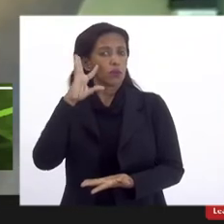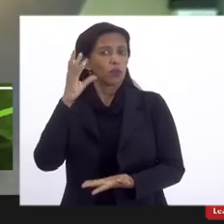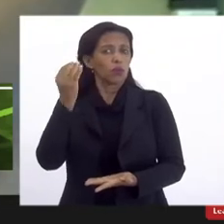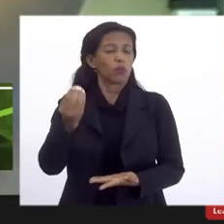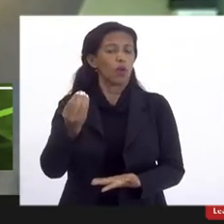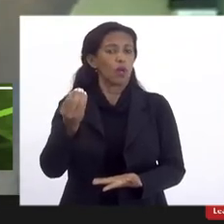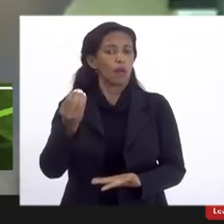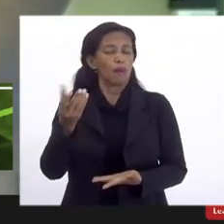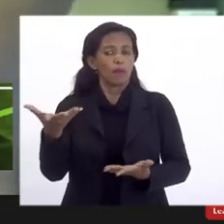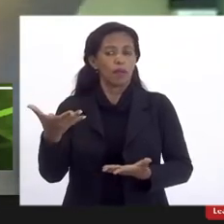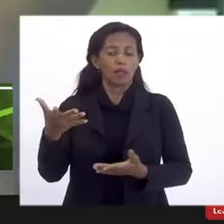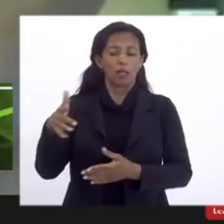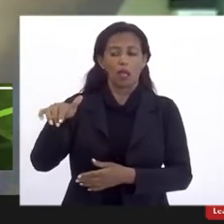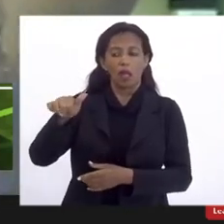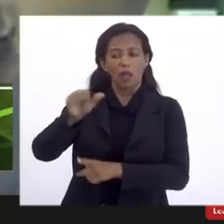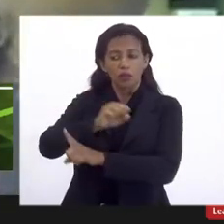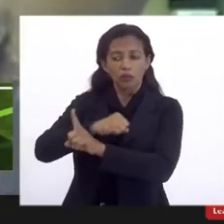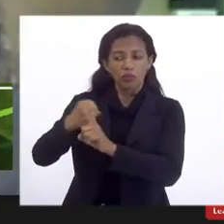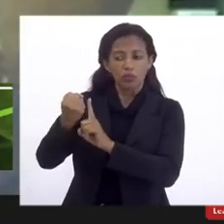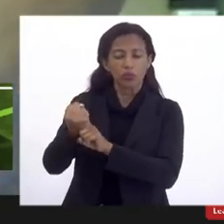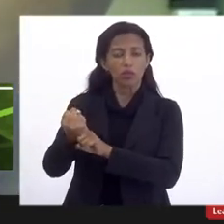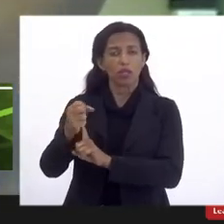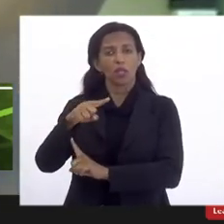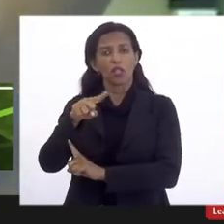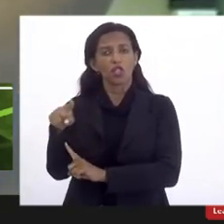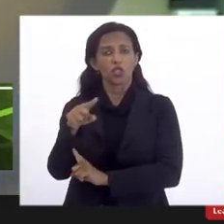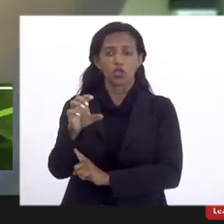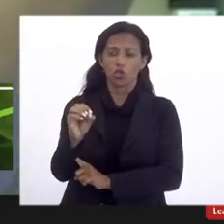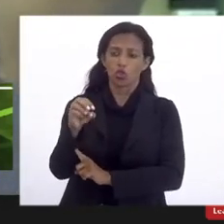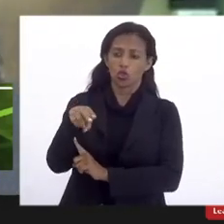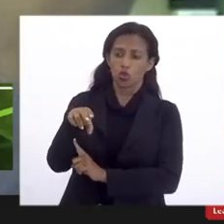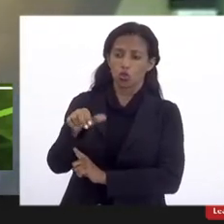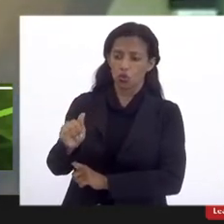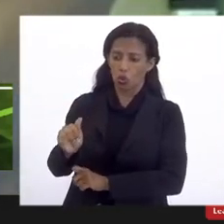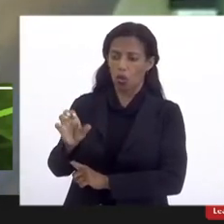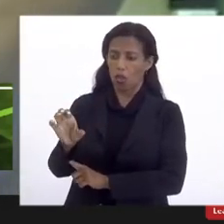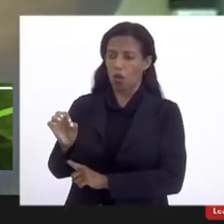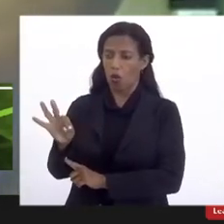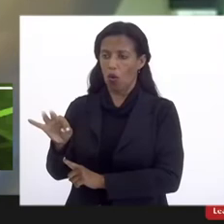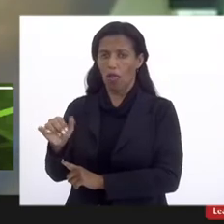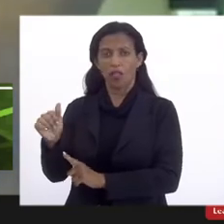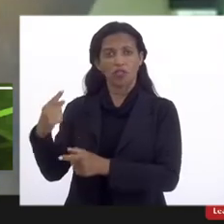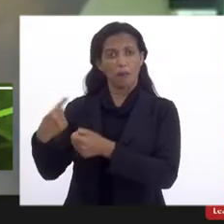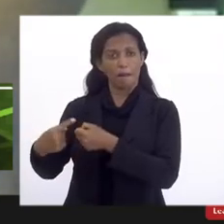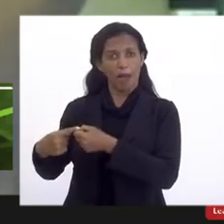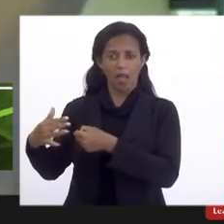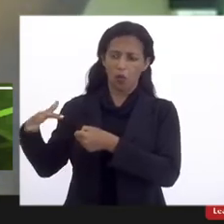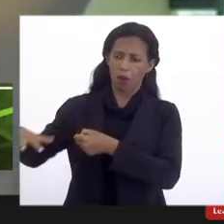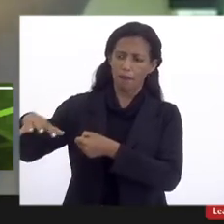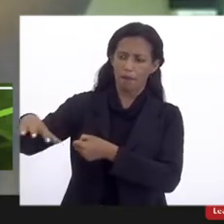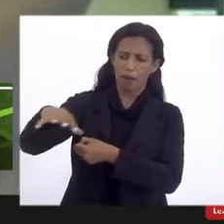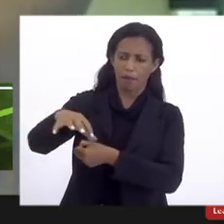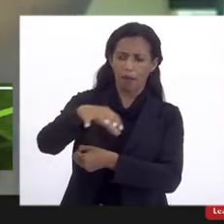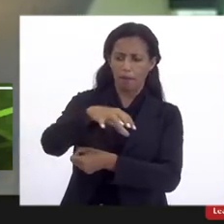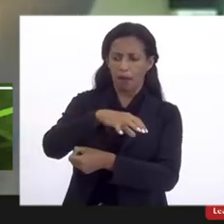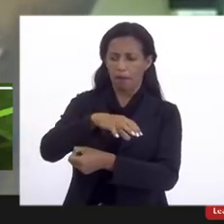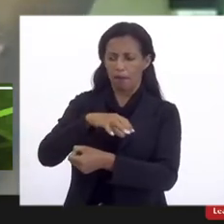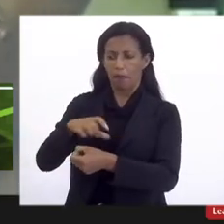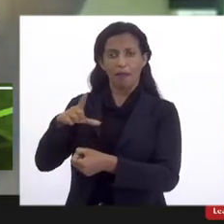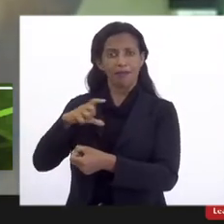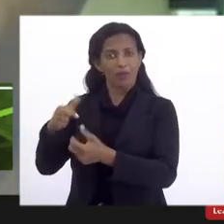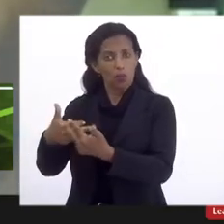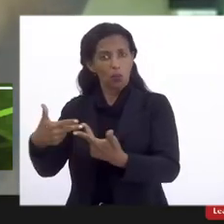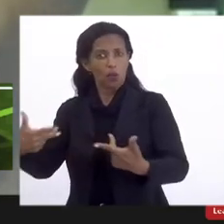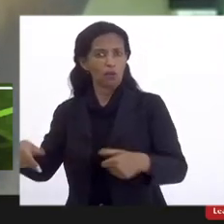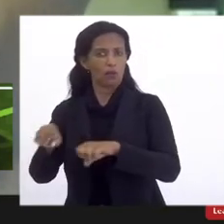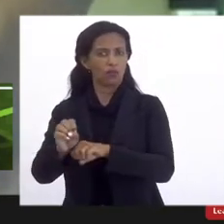Oeste e a sociedade de toda essa região de municípios vizinhos, de países vizinhos, tenham um serviço de qualidade.